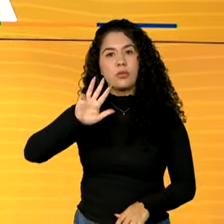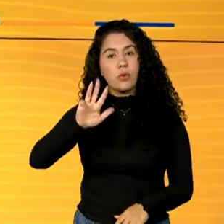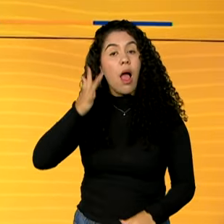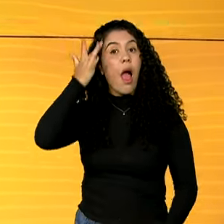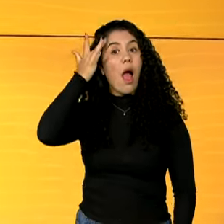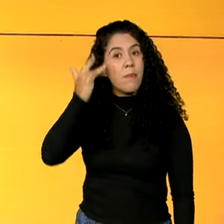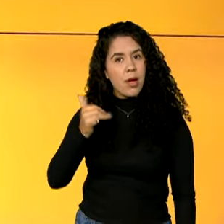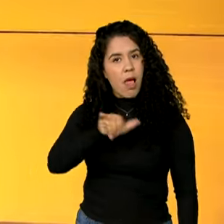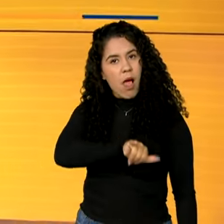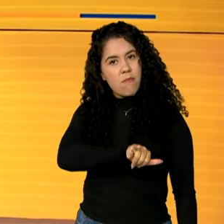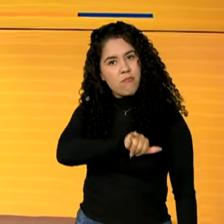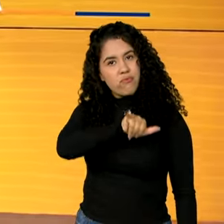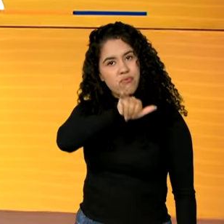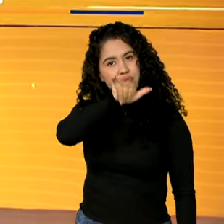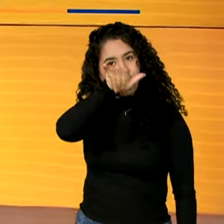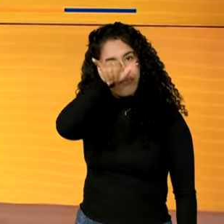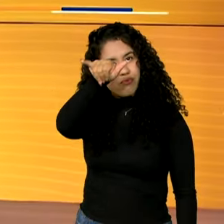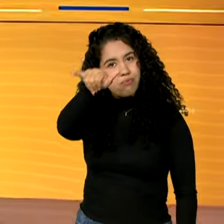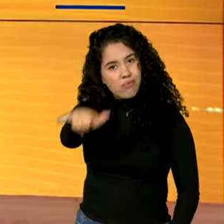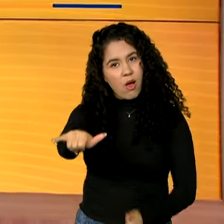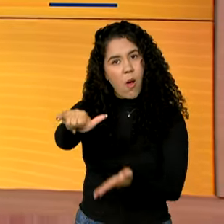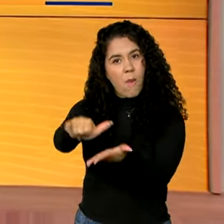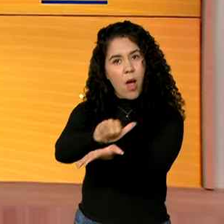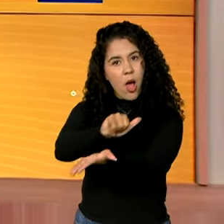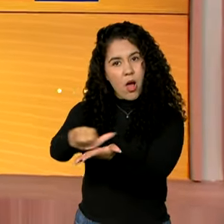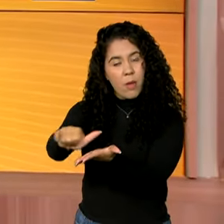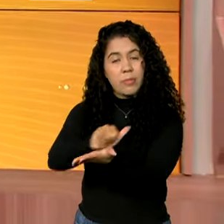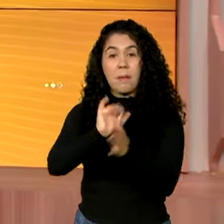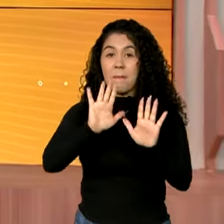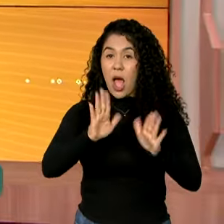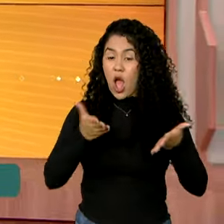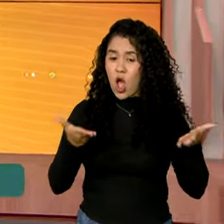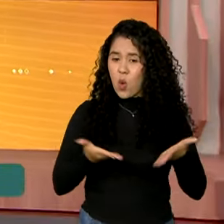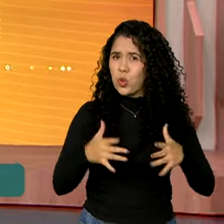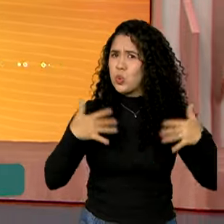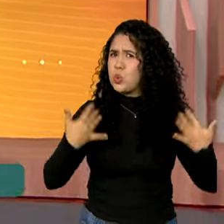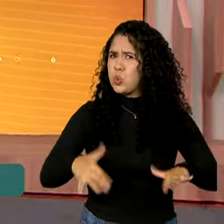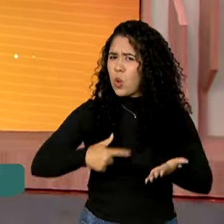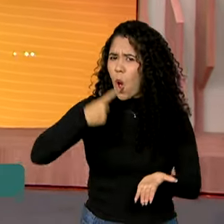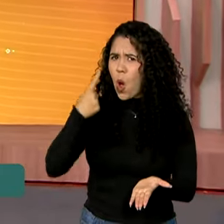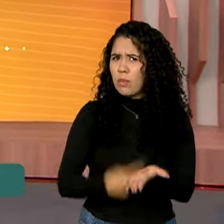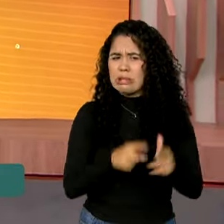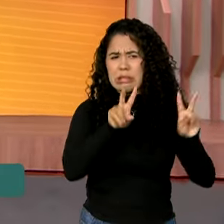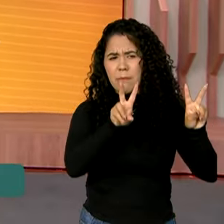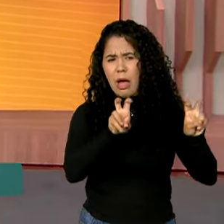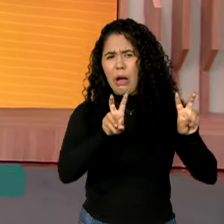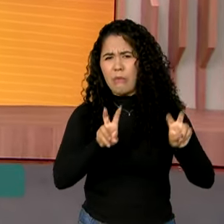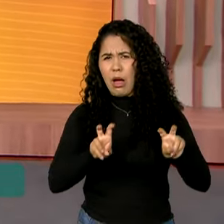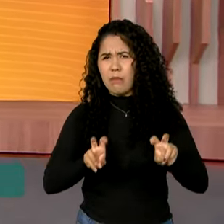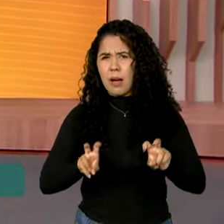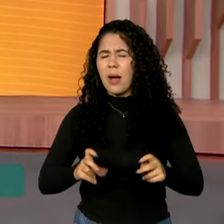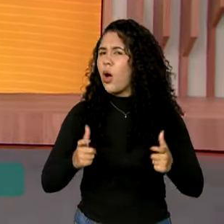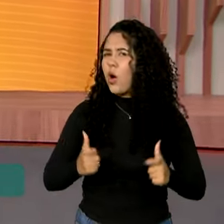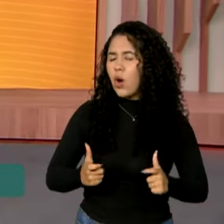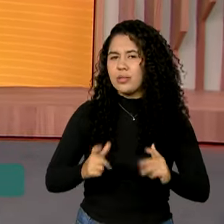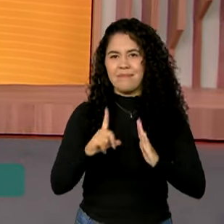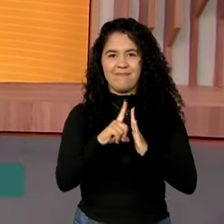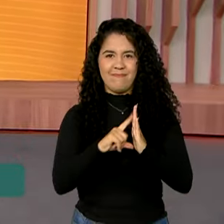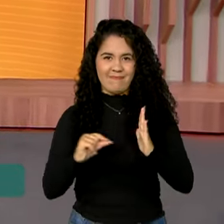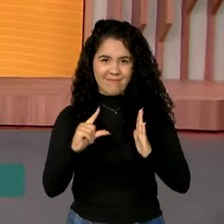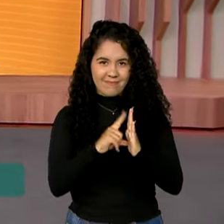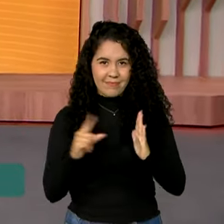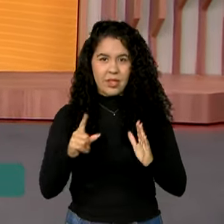amanhã para Nova Iorque, mas hoje ele ainda tem muito trabalho, tem uma reunião no Palácio do Alvorada com ministros e outros